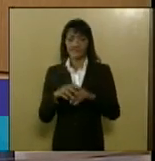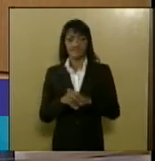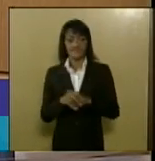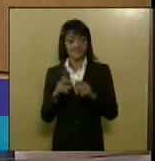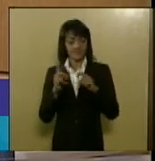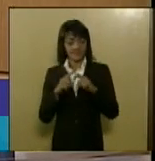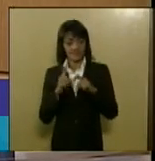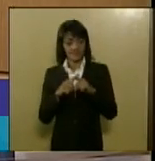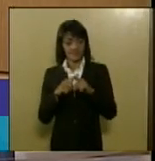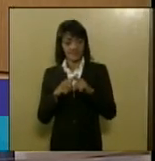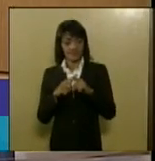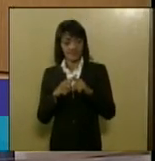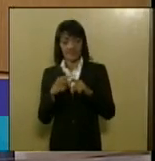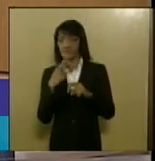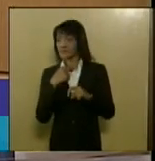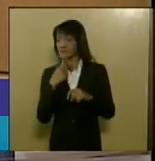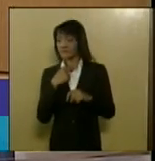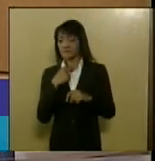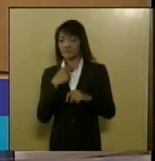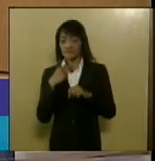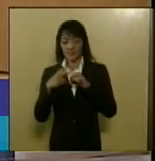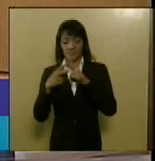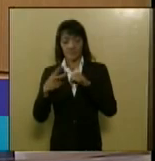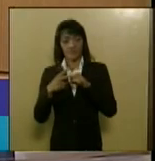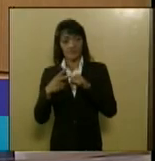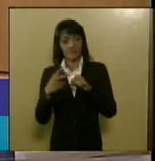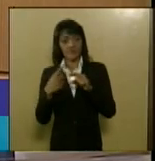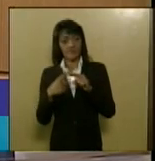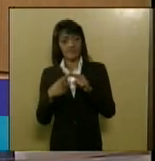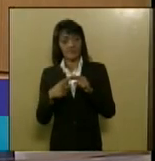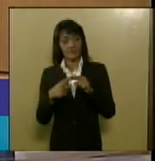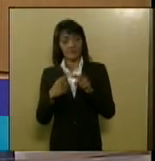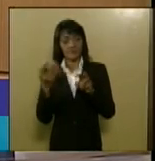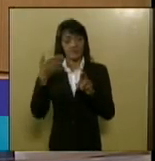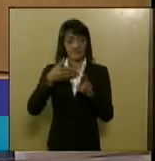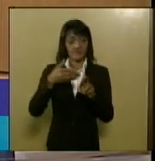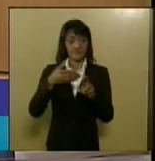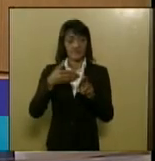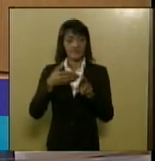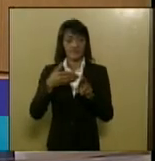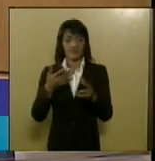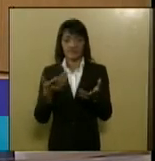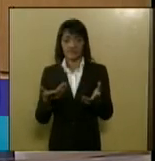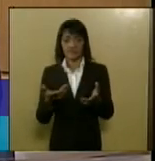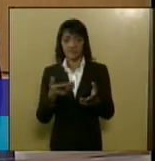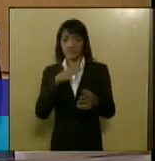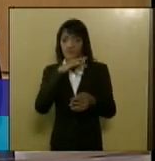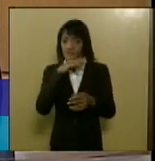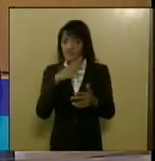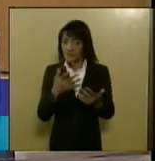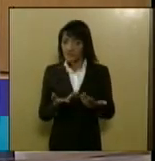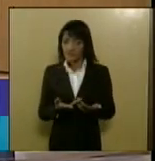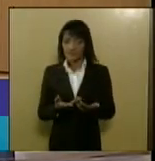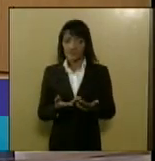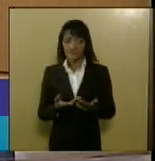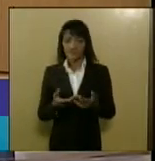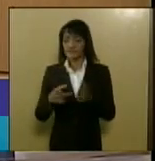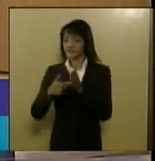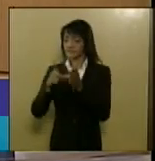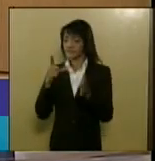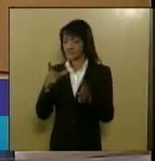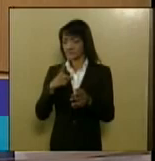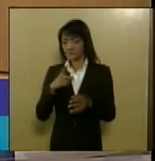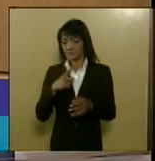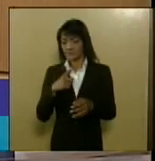médico nunca deveria fumar porque ele dá um mau exemplo felizmente isso ocorre muito raramente já hoje em dia foi muito mais frequente